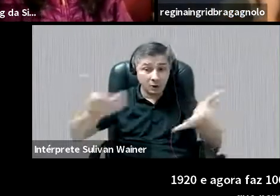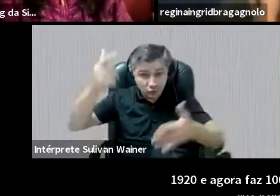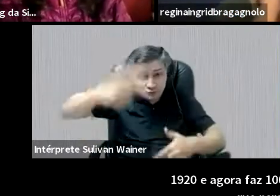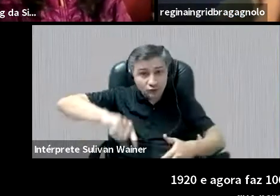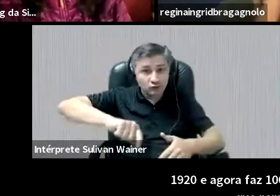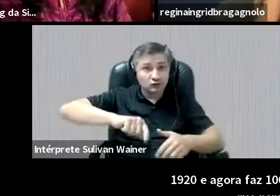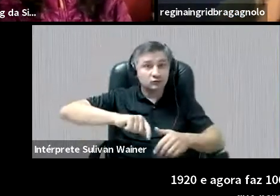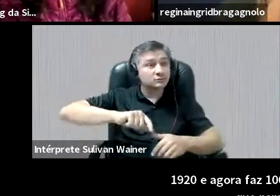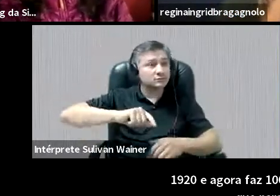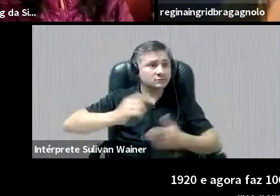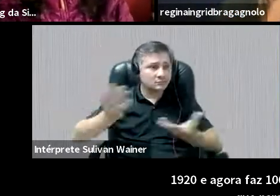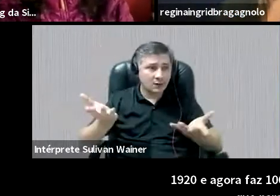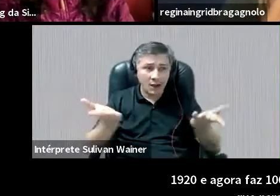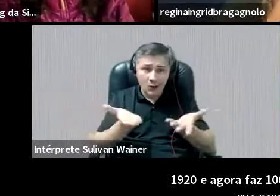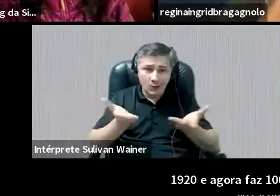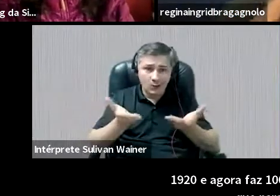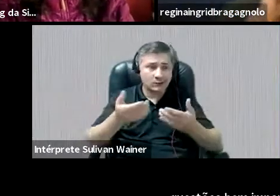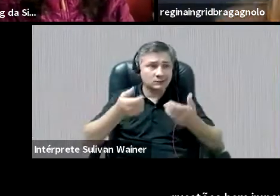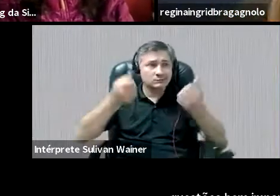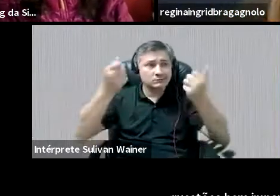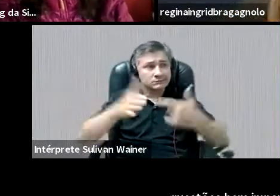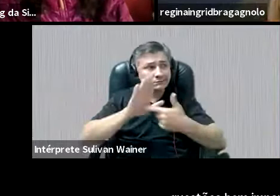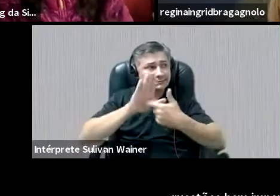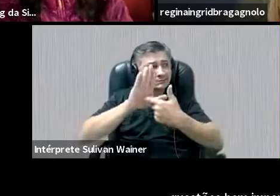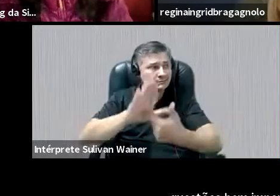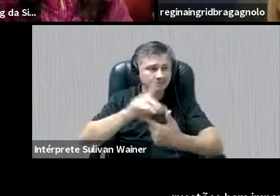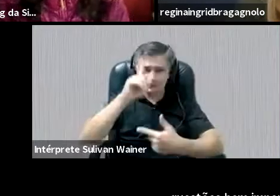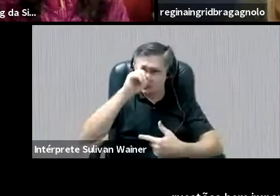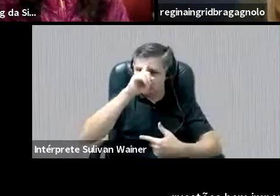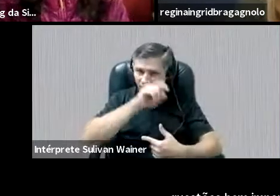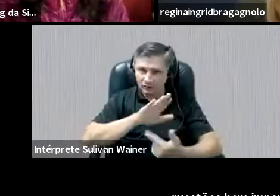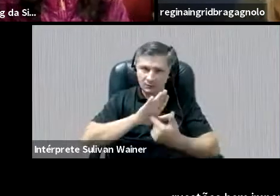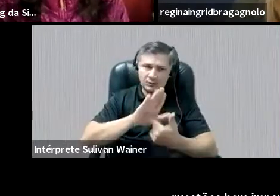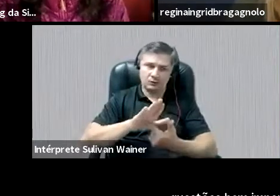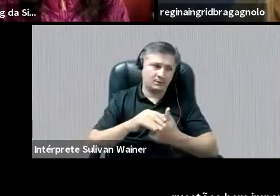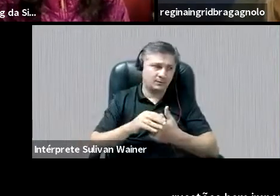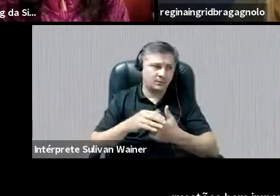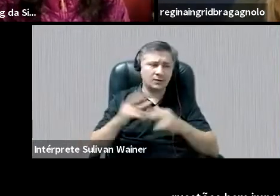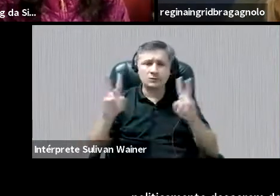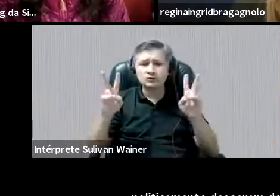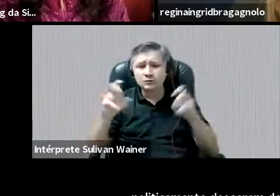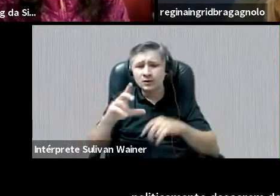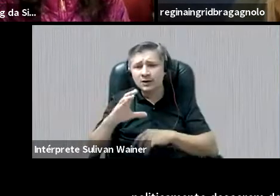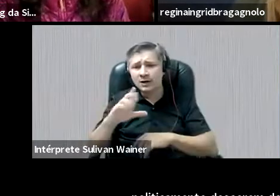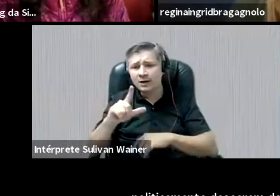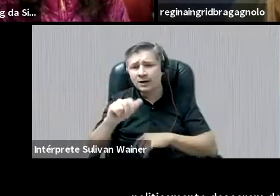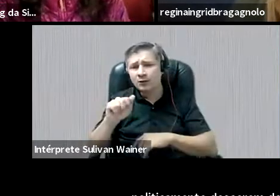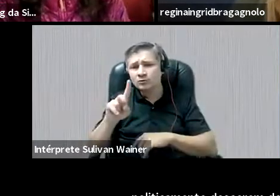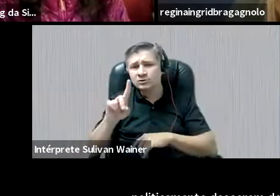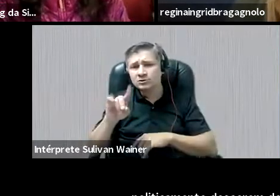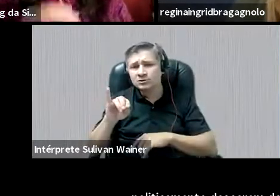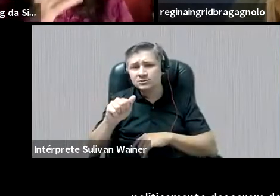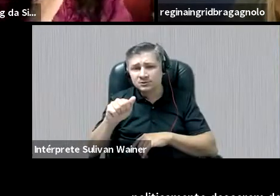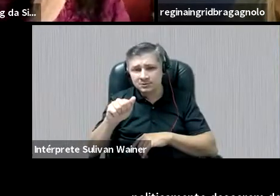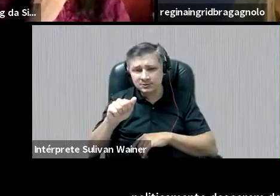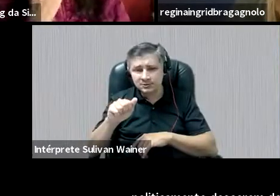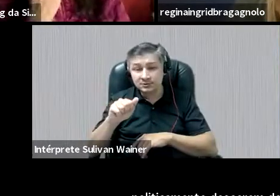serem, de serem colocadas. E quanto à questão da Cláudia, né? Eu acho que aí,